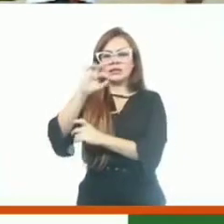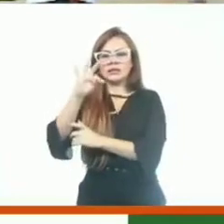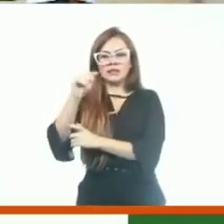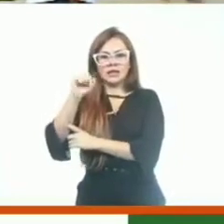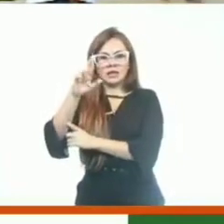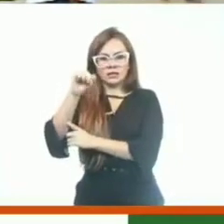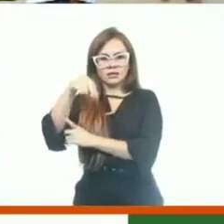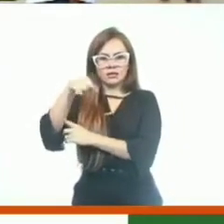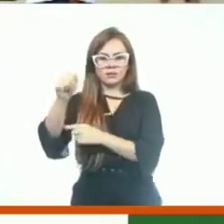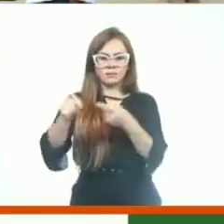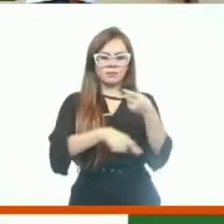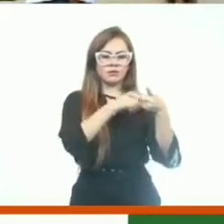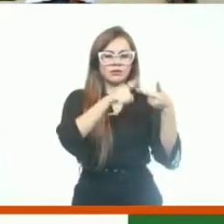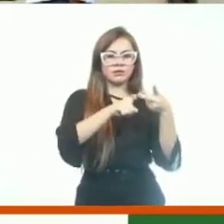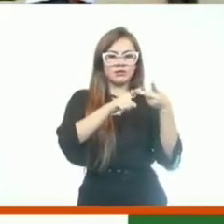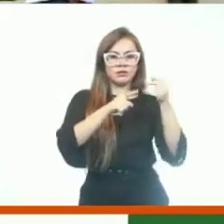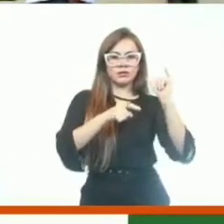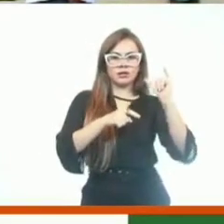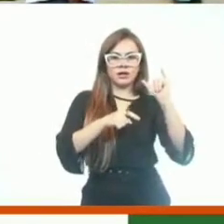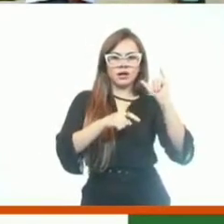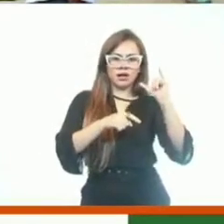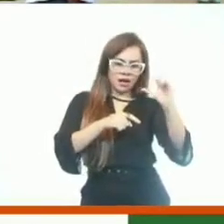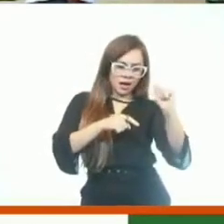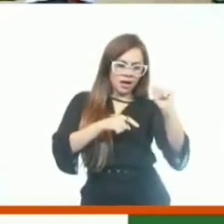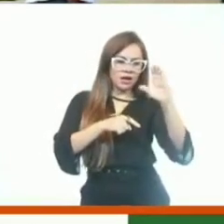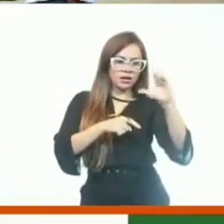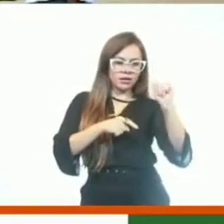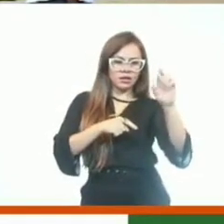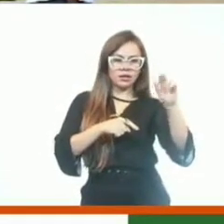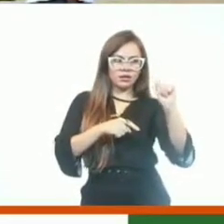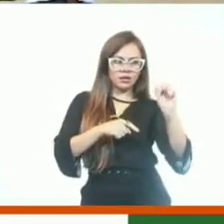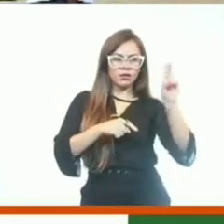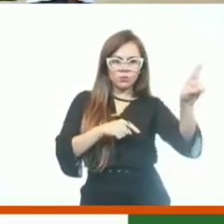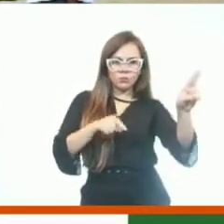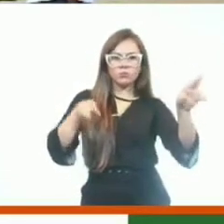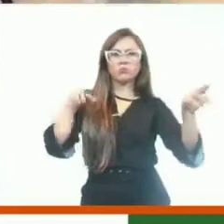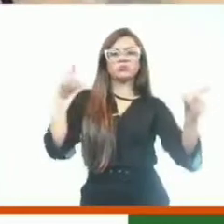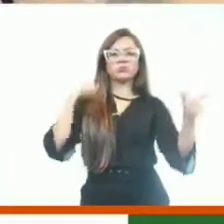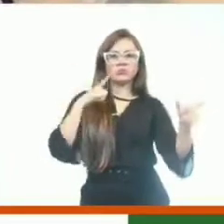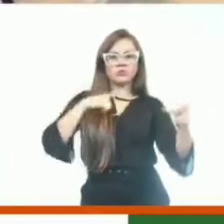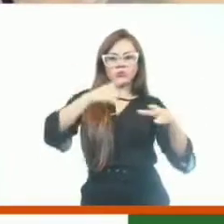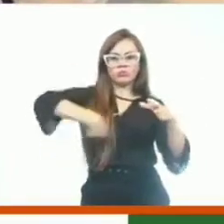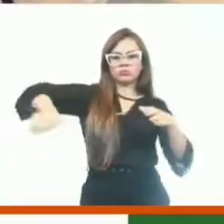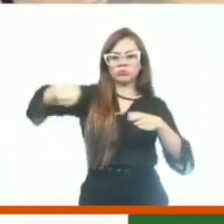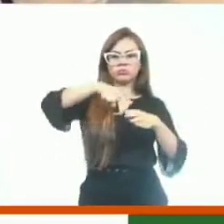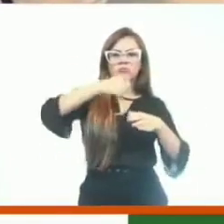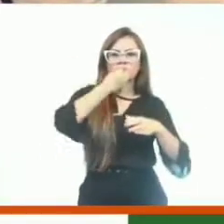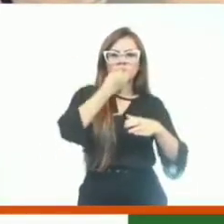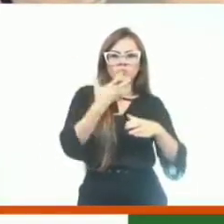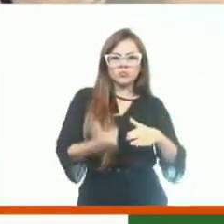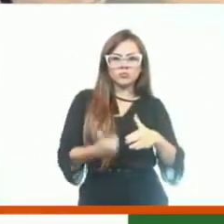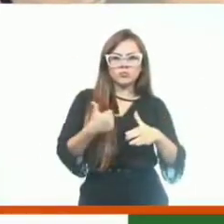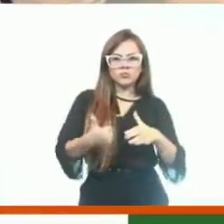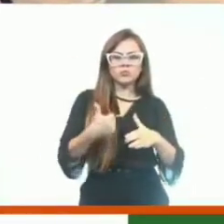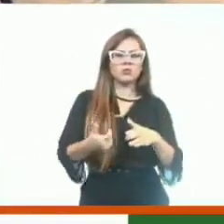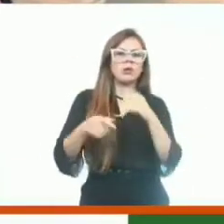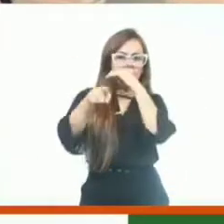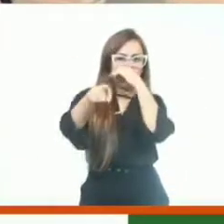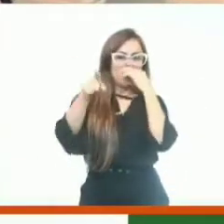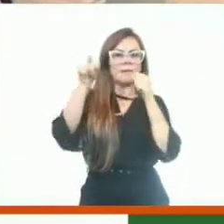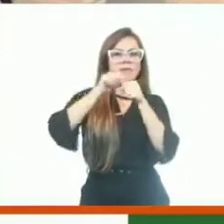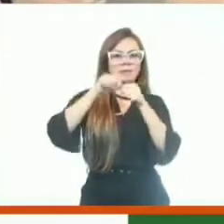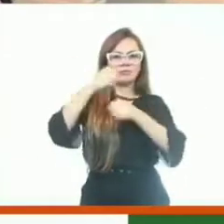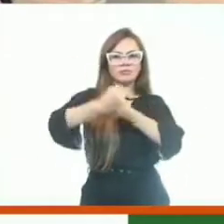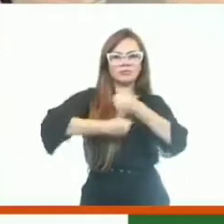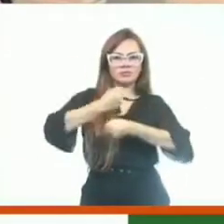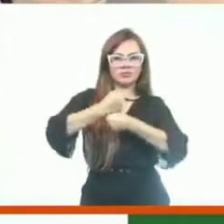Acaraú. Tem a rotatória que possivelmente ficará muito bom, com certeza o senhor vai fazer ano